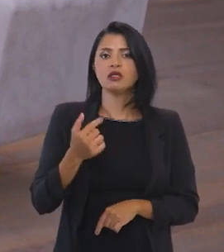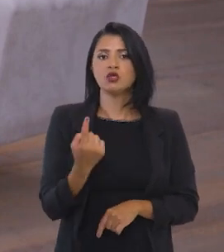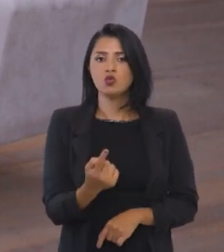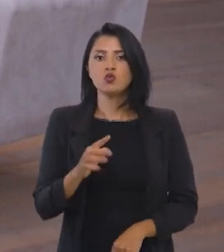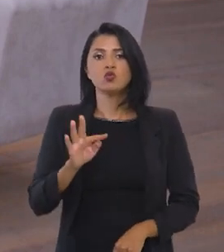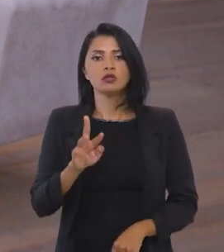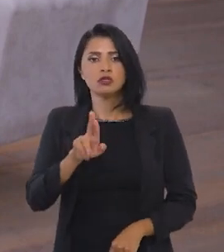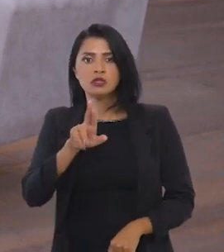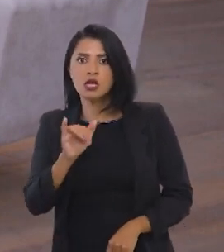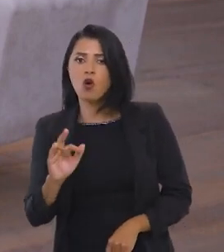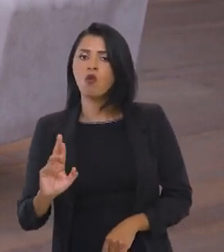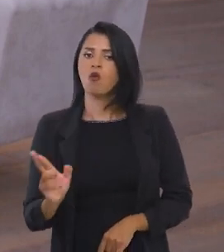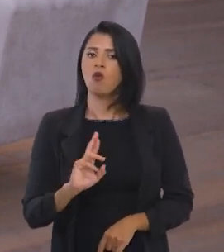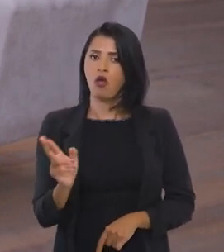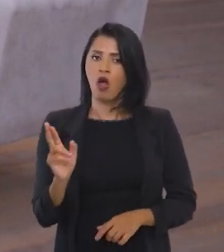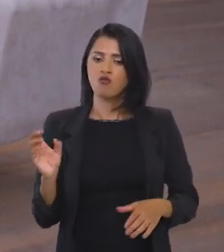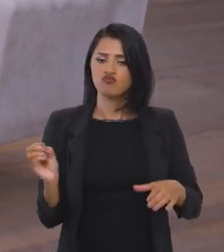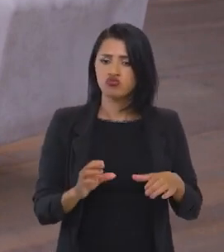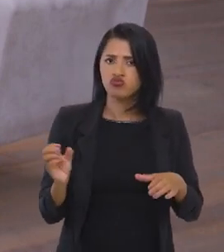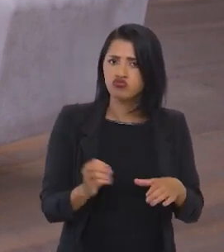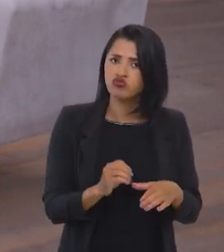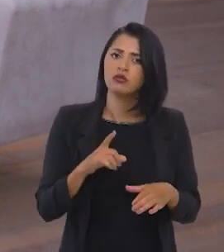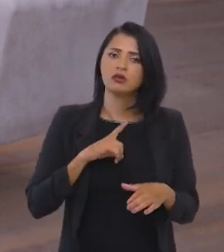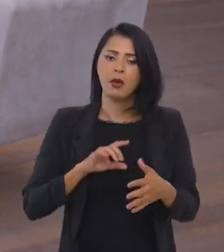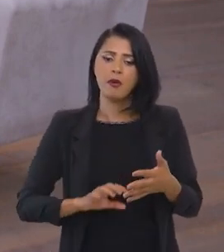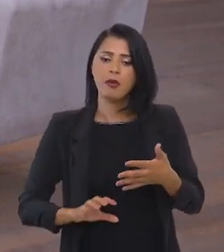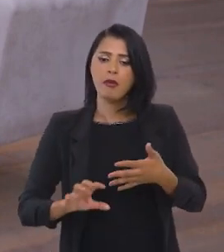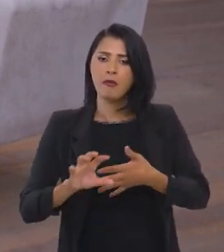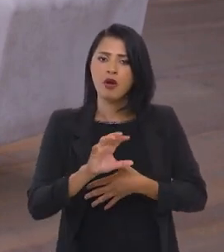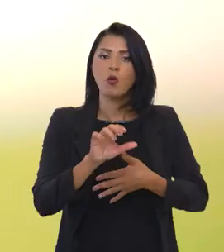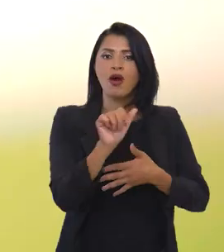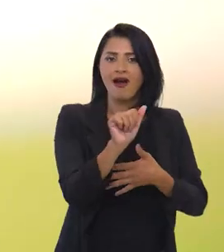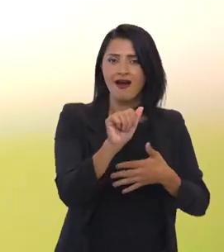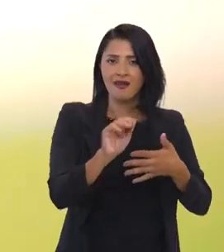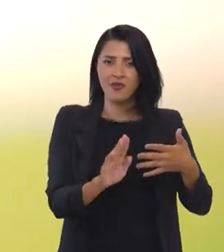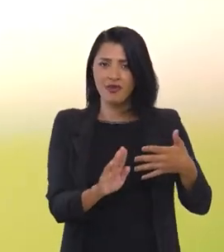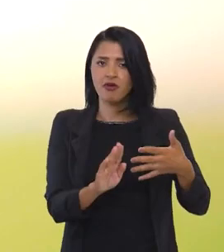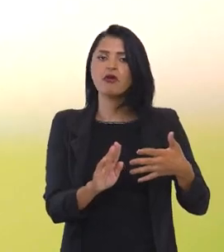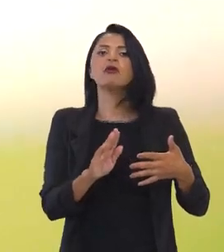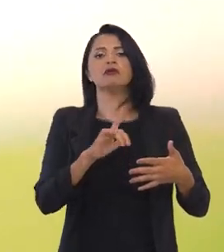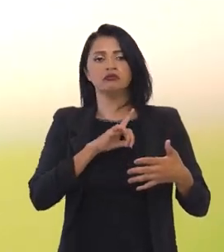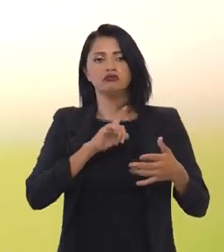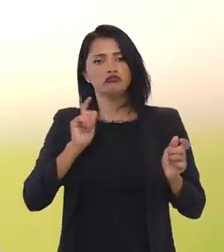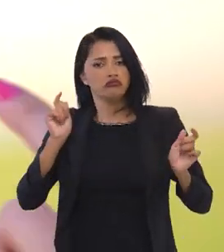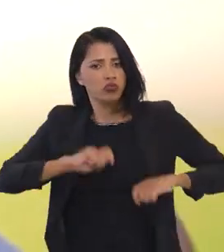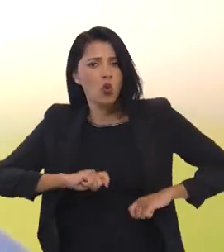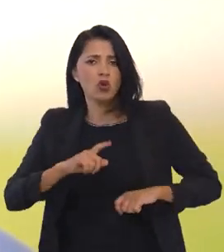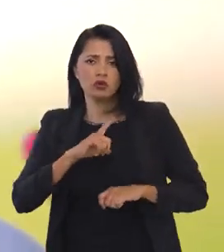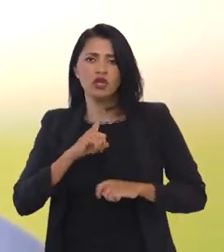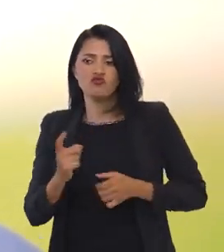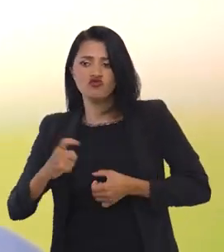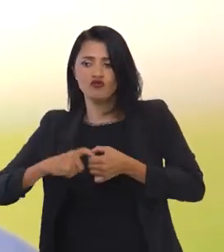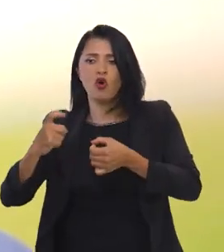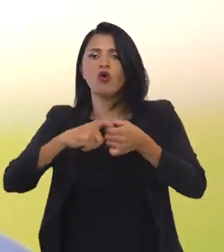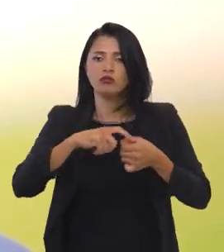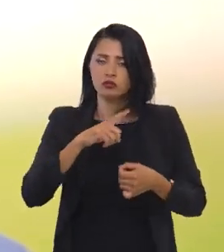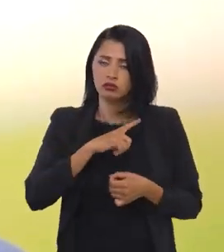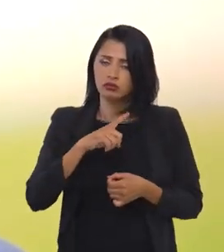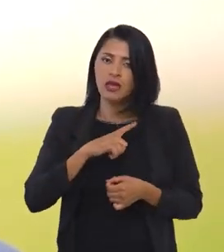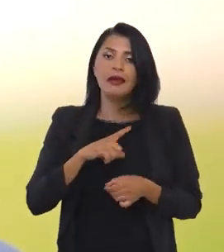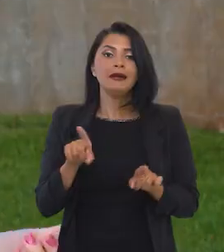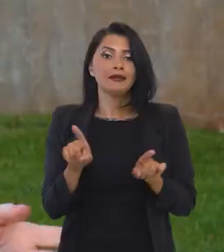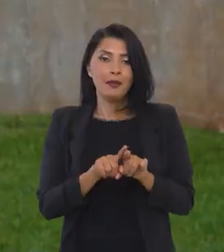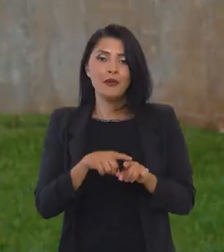quase um trilhão de reais desse estoque todo, que são categorizados como A e B, quer dizer, com alta potencialidade de